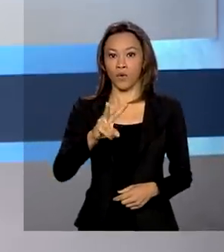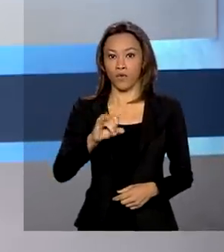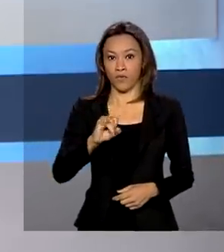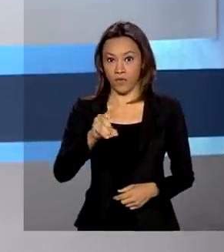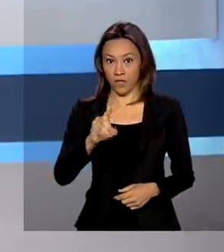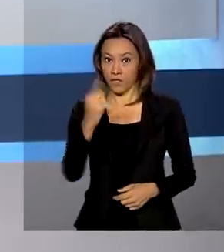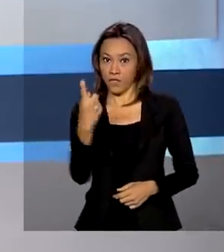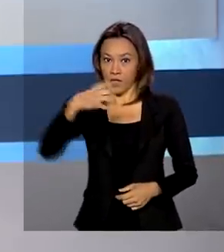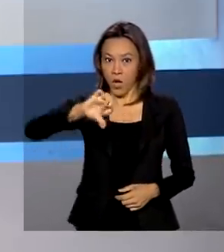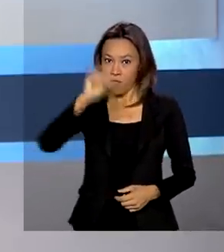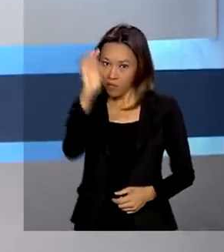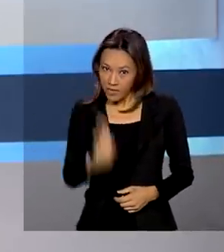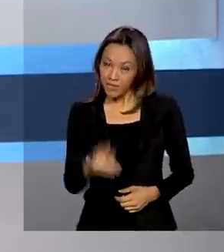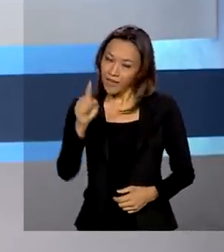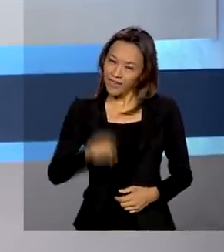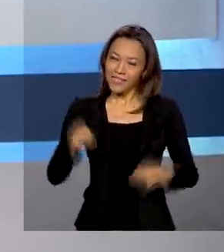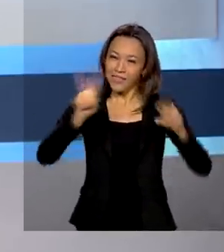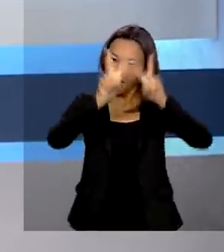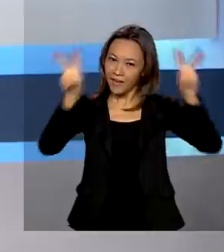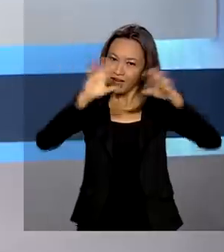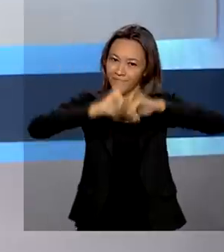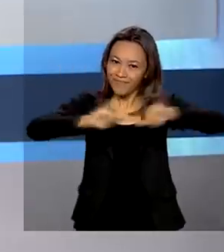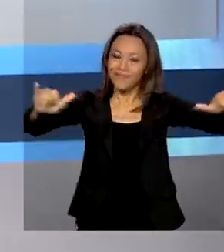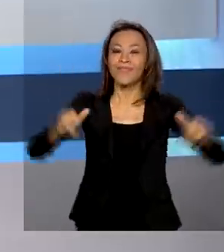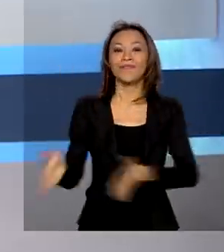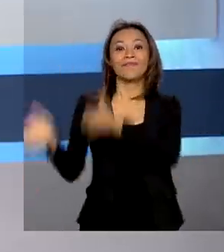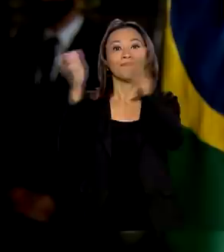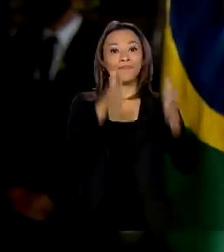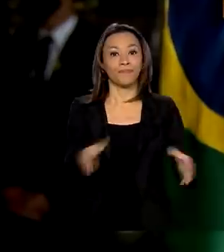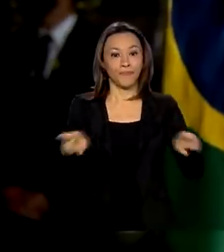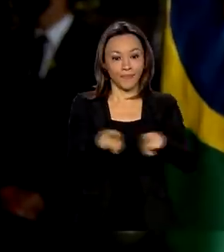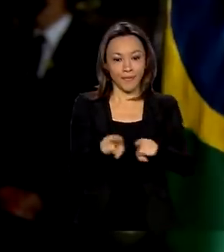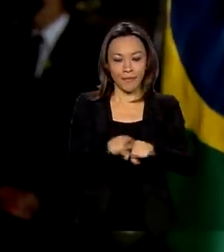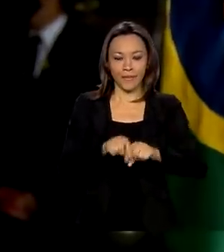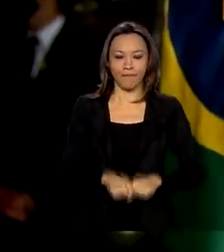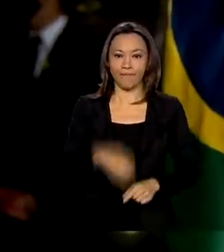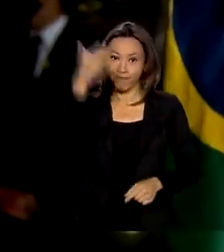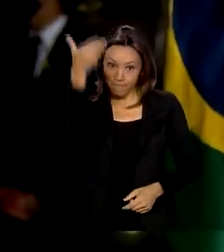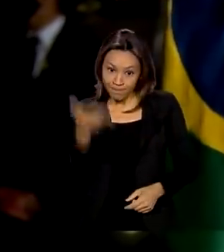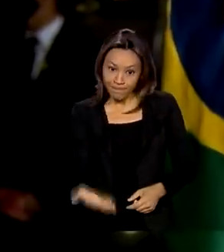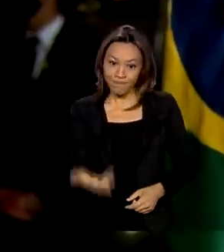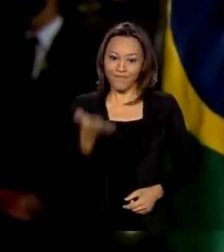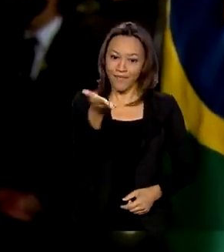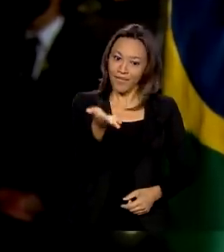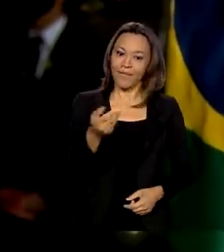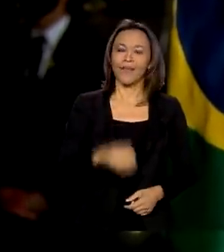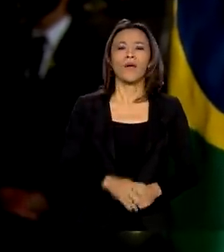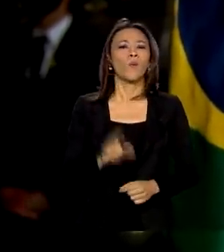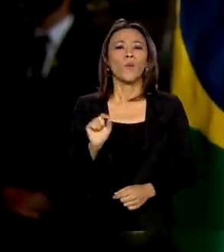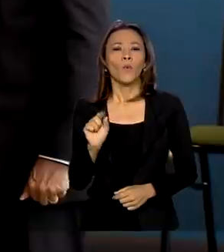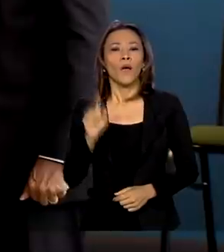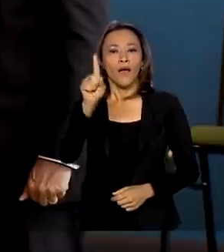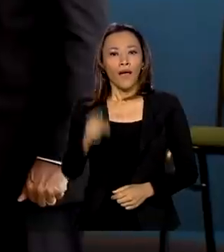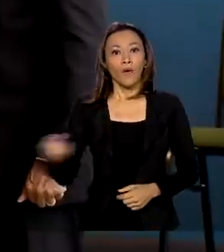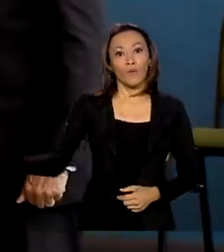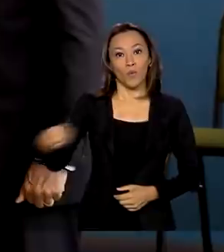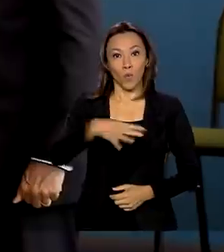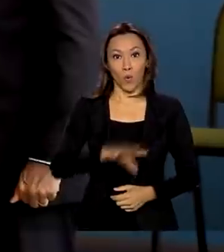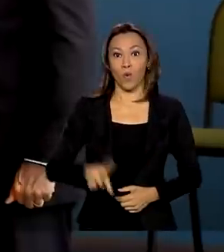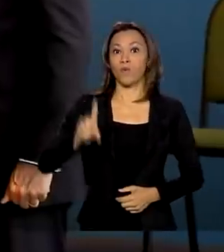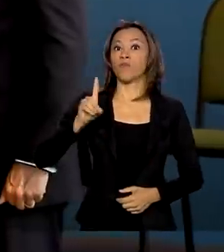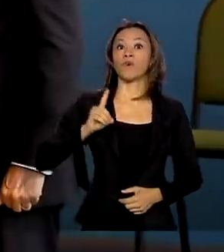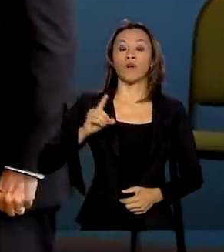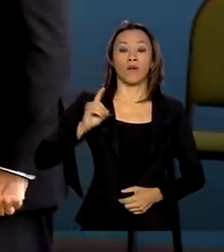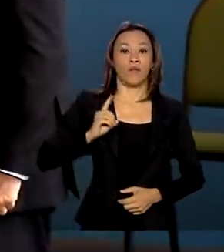Esse é um dos destaques da edição de hoje e você vai ver também. Daniel de Macedo Alves Pereira é o novo defensor público